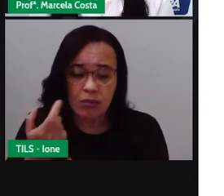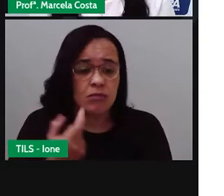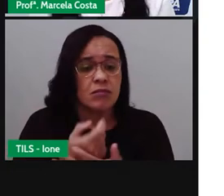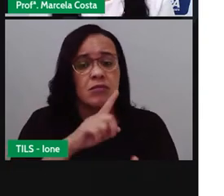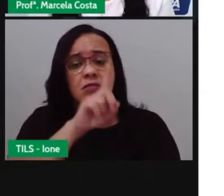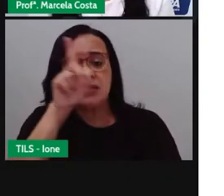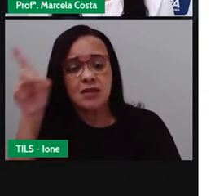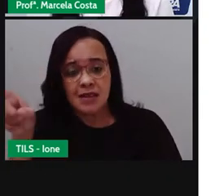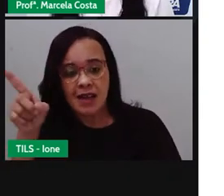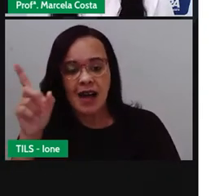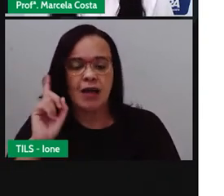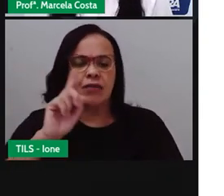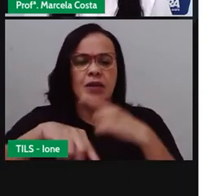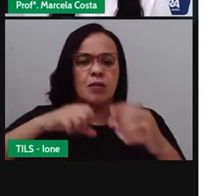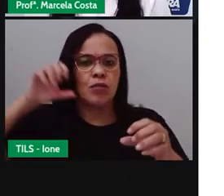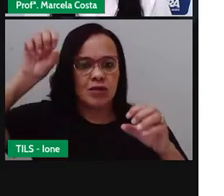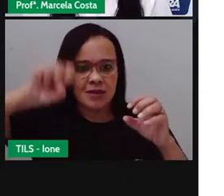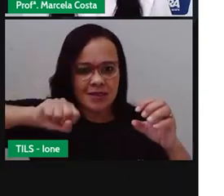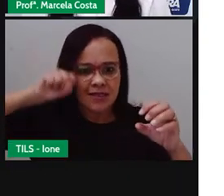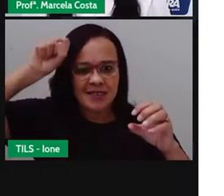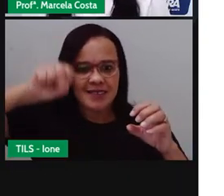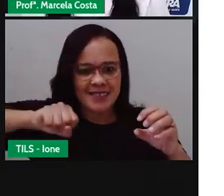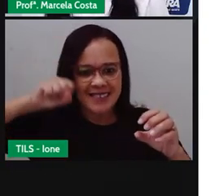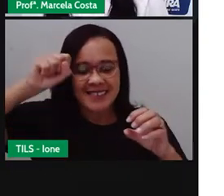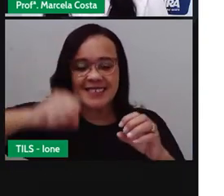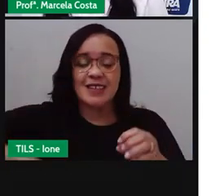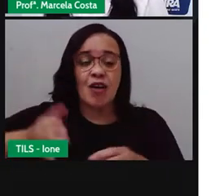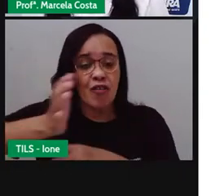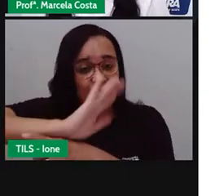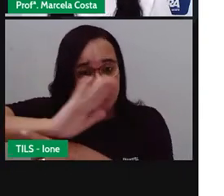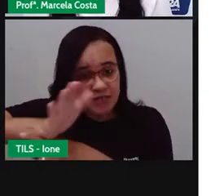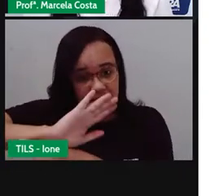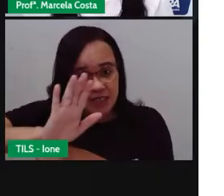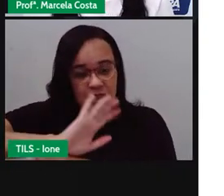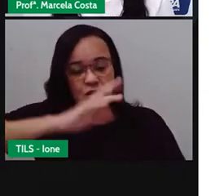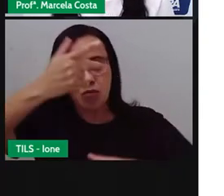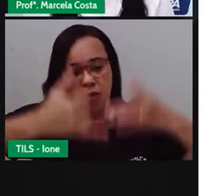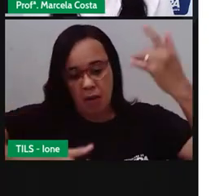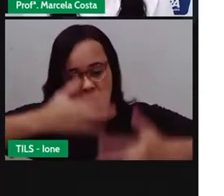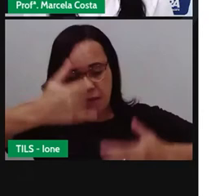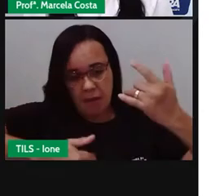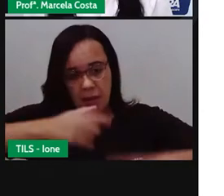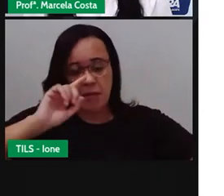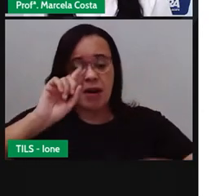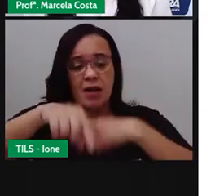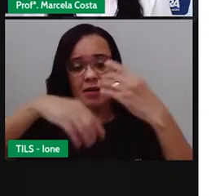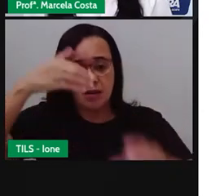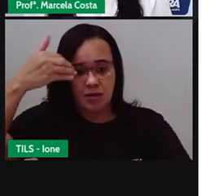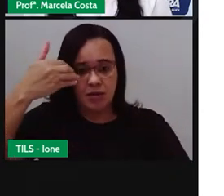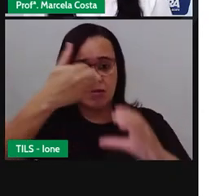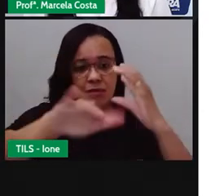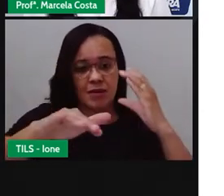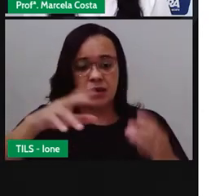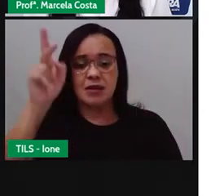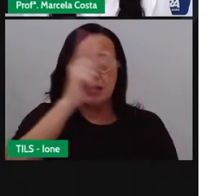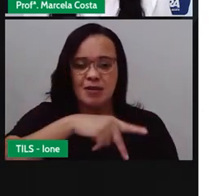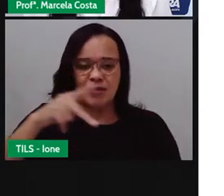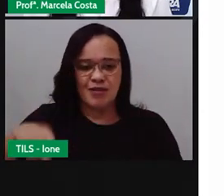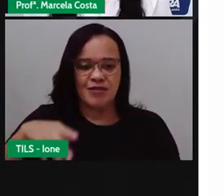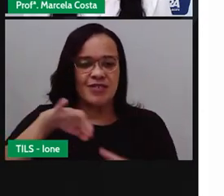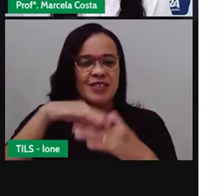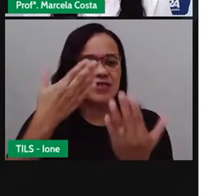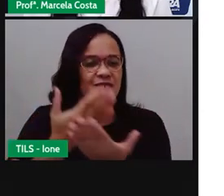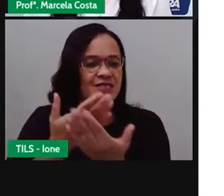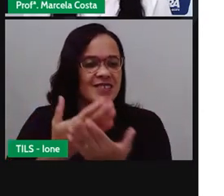compartilhando essas informações. E aí, eu vou pedir para você enviar para a professora da sua turma, lá